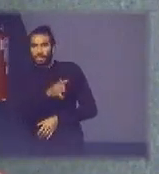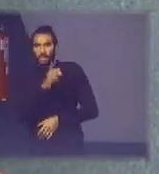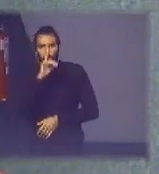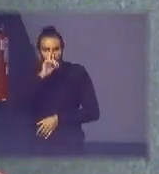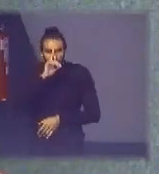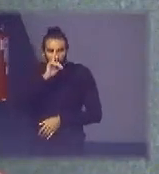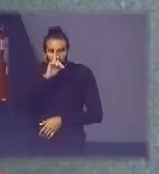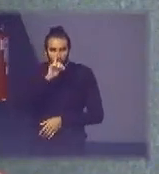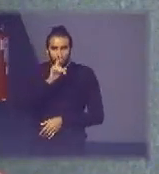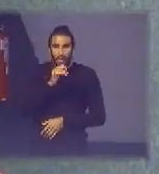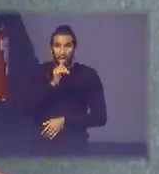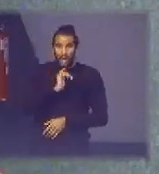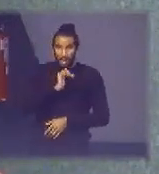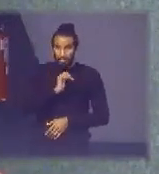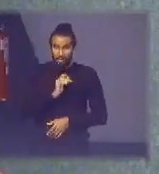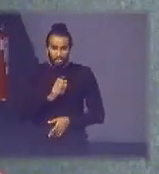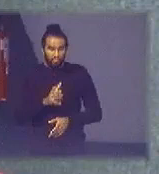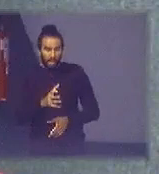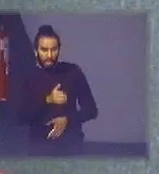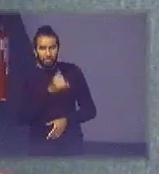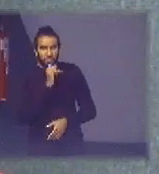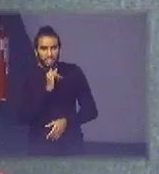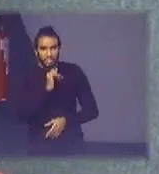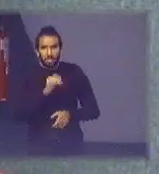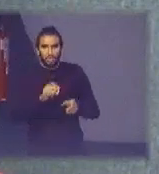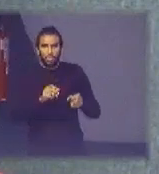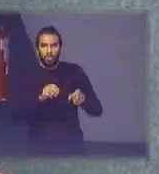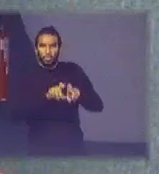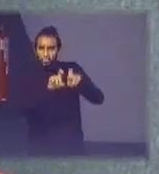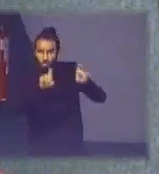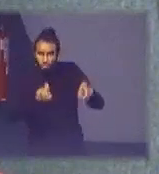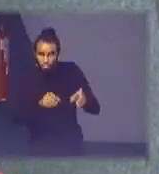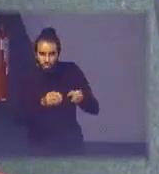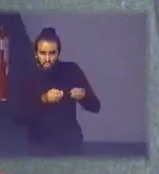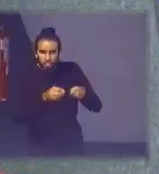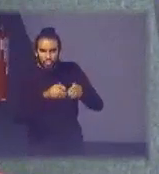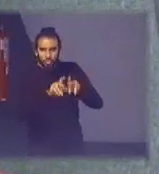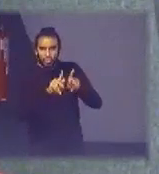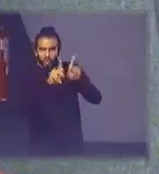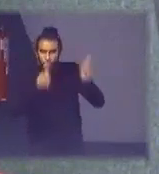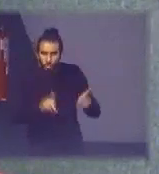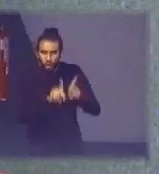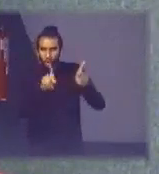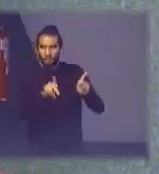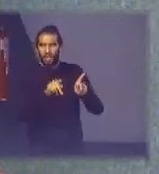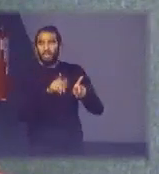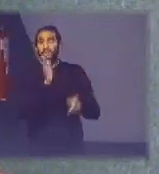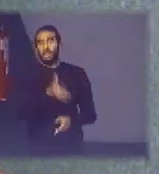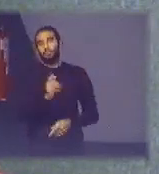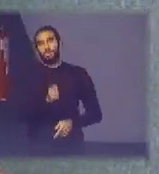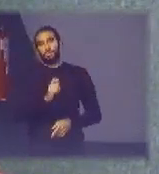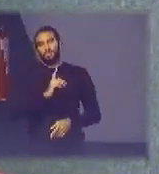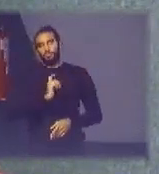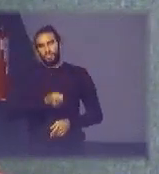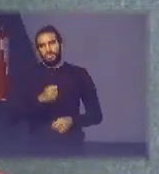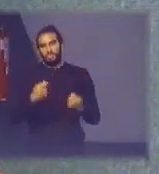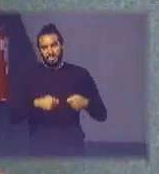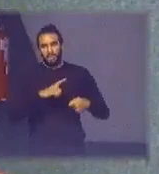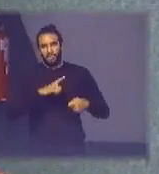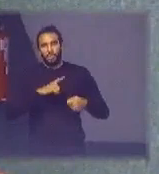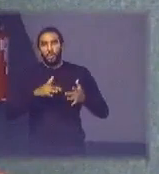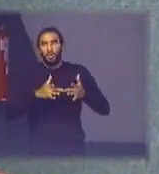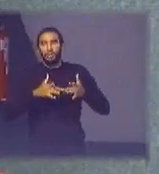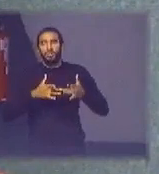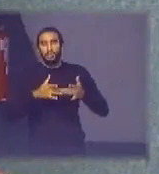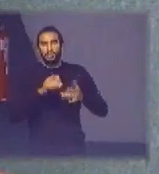que fica num shopping center ou numa loja teria que ter um licenciamento do Ibama o transporte desse produto teria que